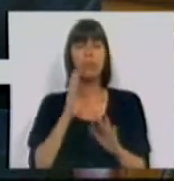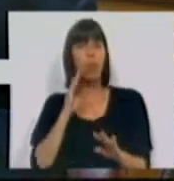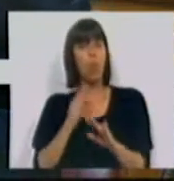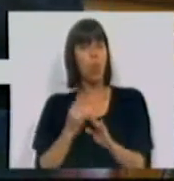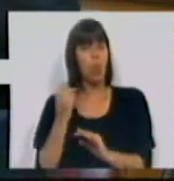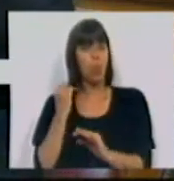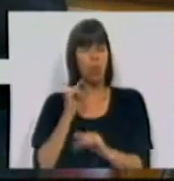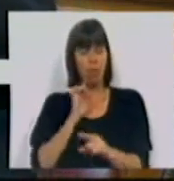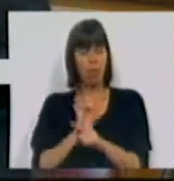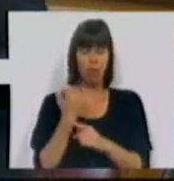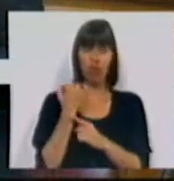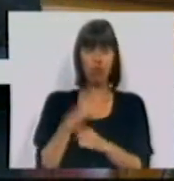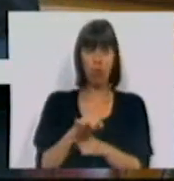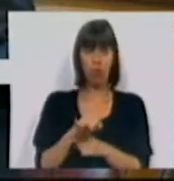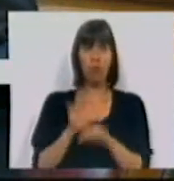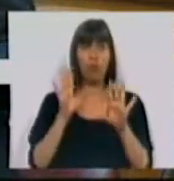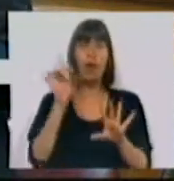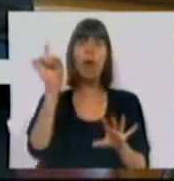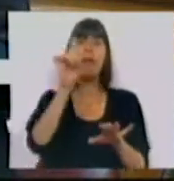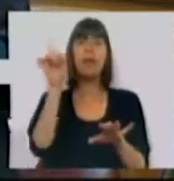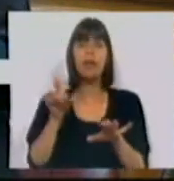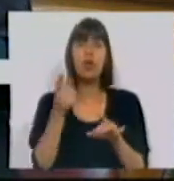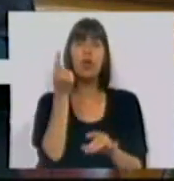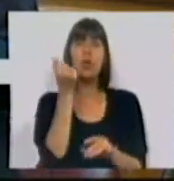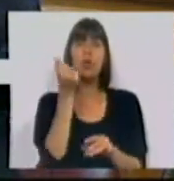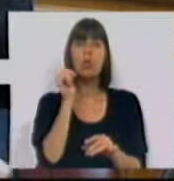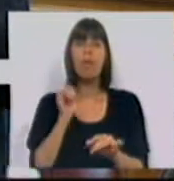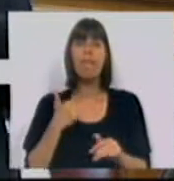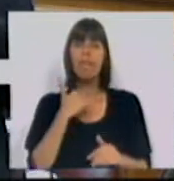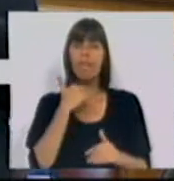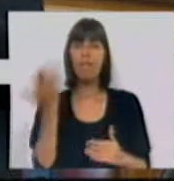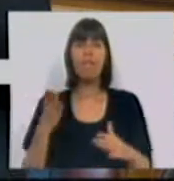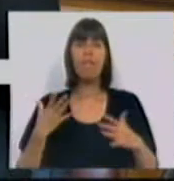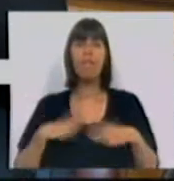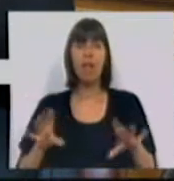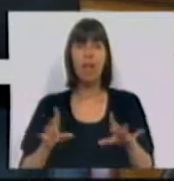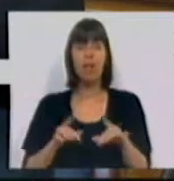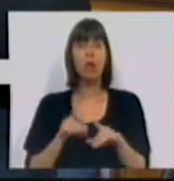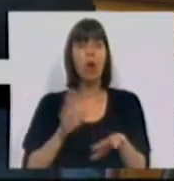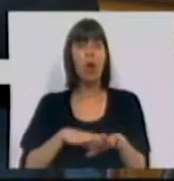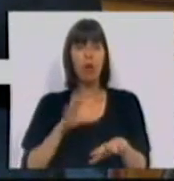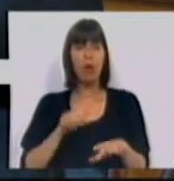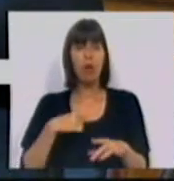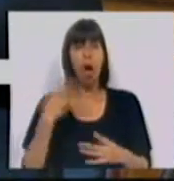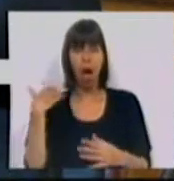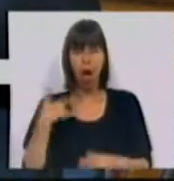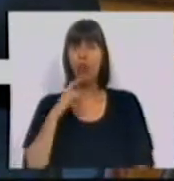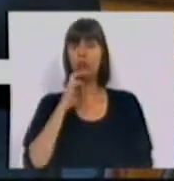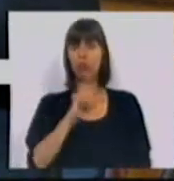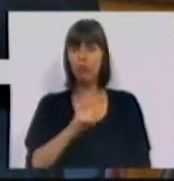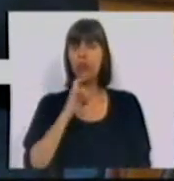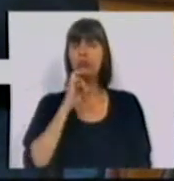último desses chumbos, a questão dos subsídios de férias. Não foi por falta de aviso do Partido Socialista.